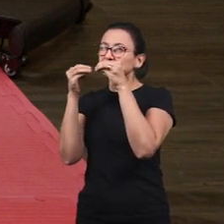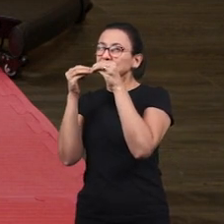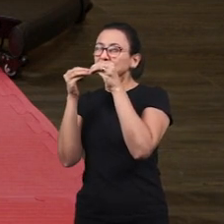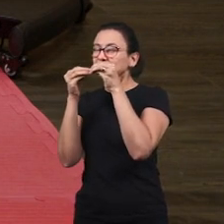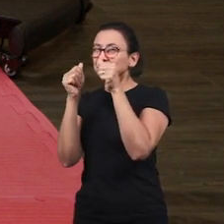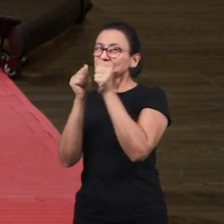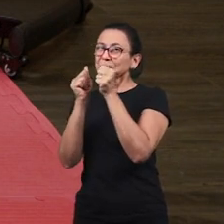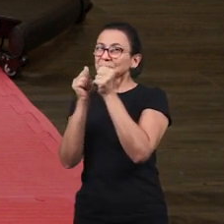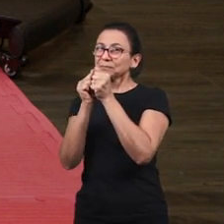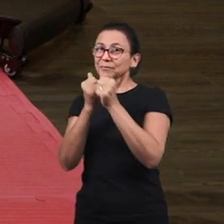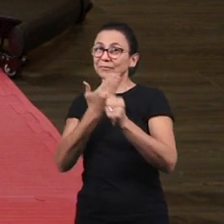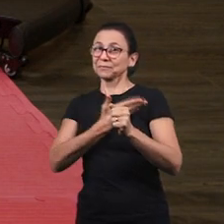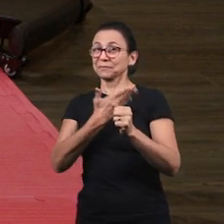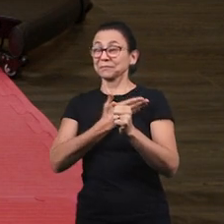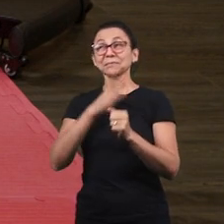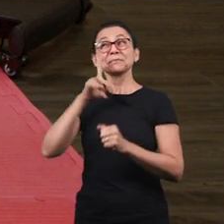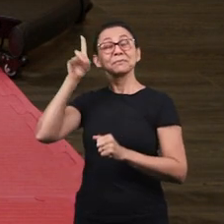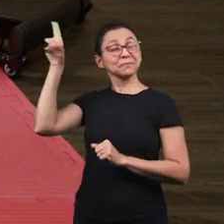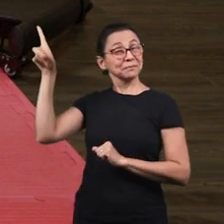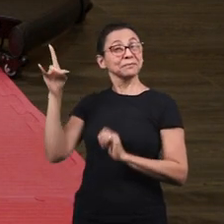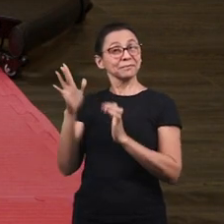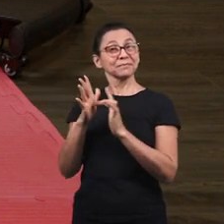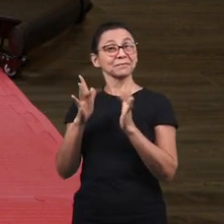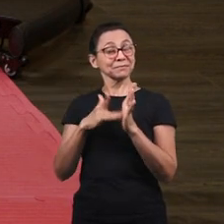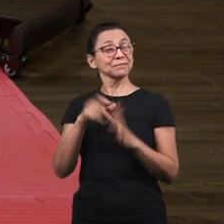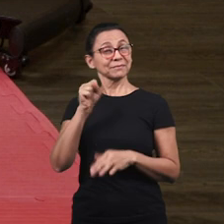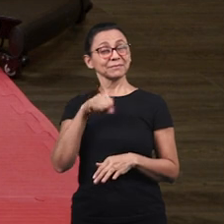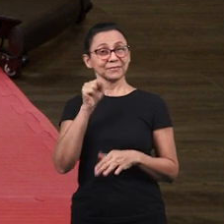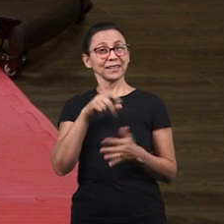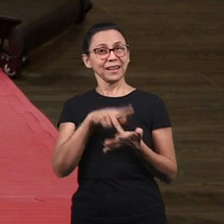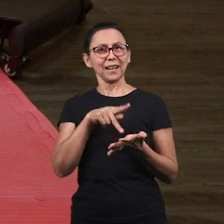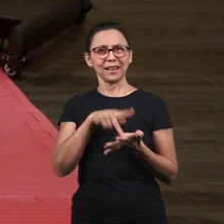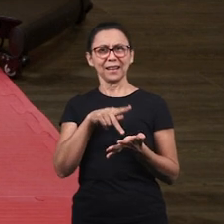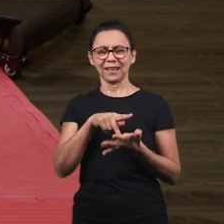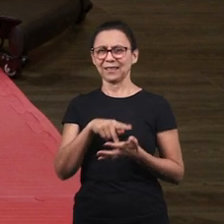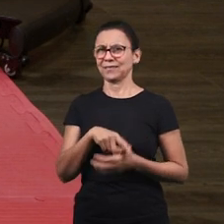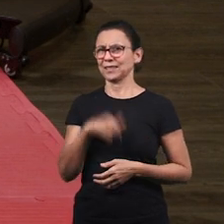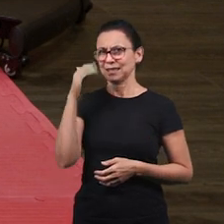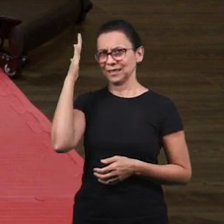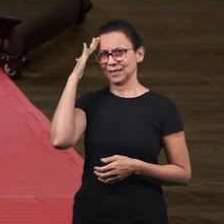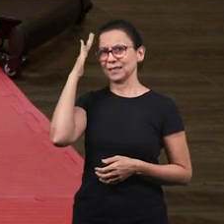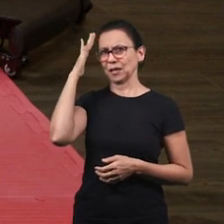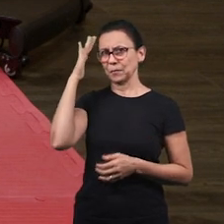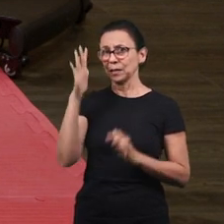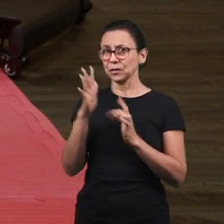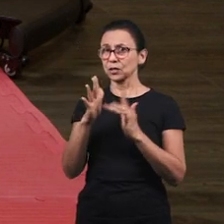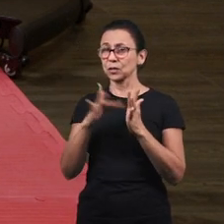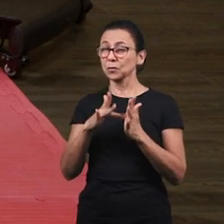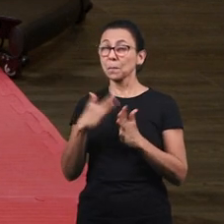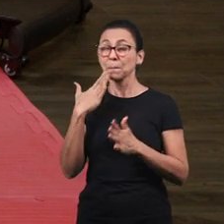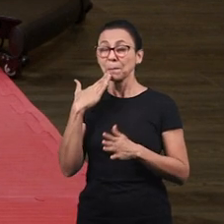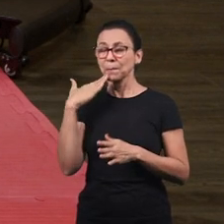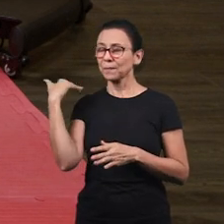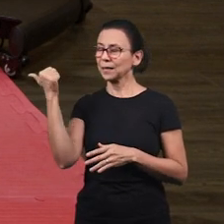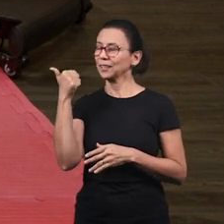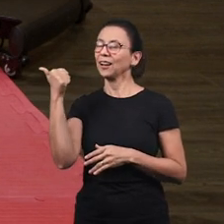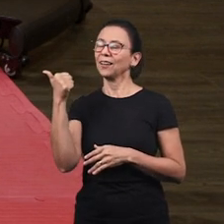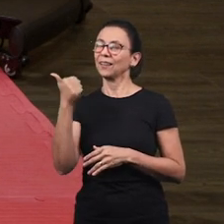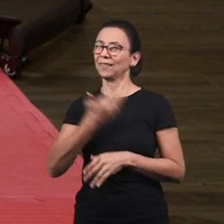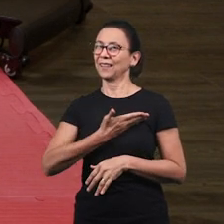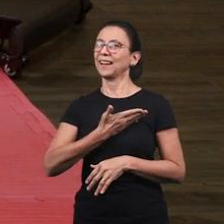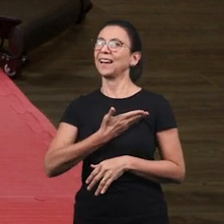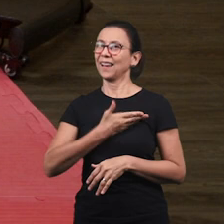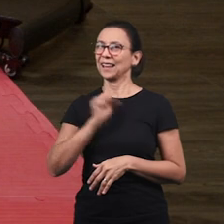A gente fica amigo de Deus Amigo de Jesus Amigo de Jesus Vocês sabiam que Jesus é o nosso melhor amigo?